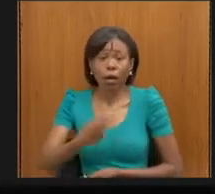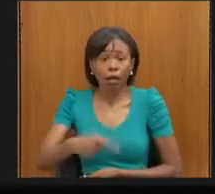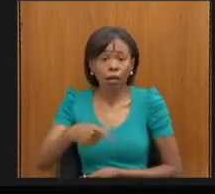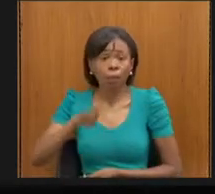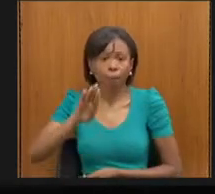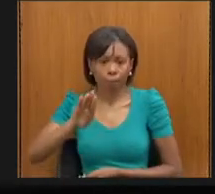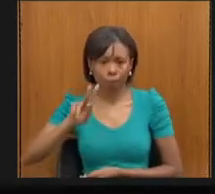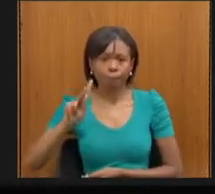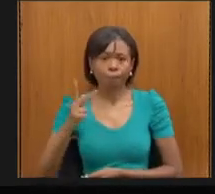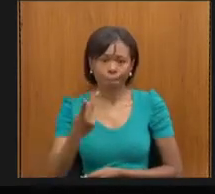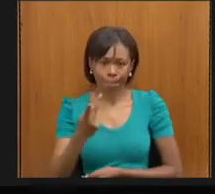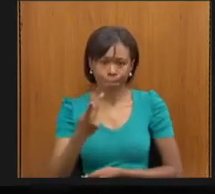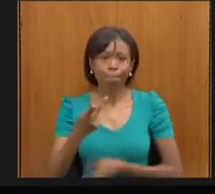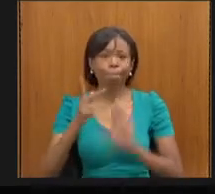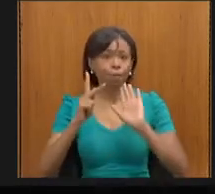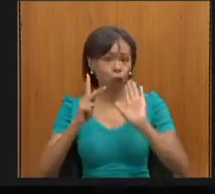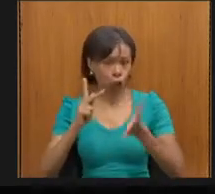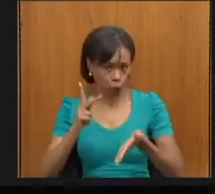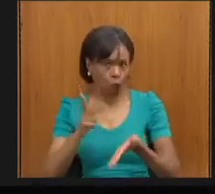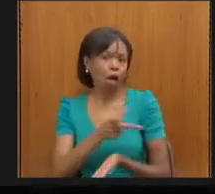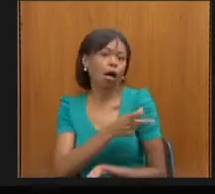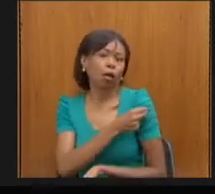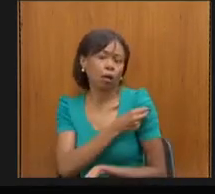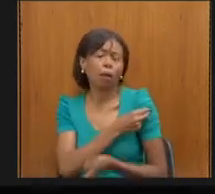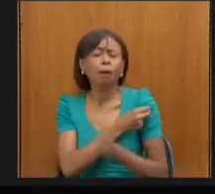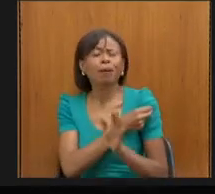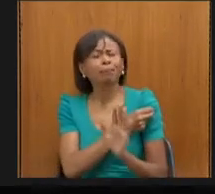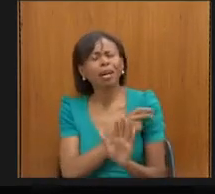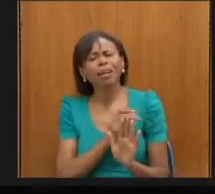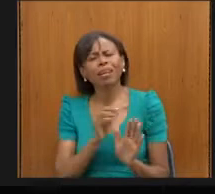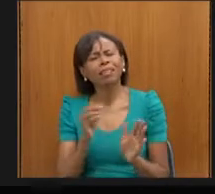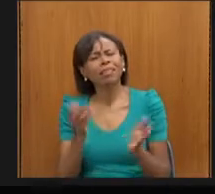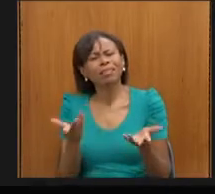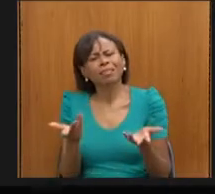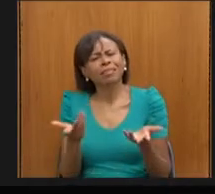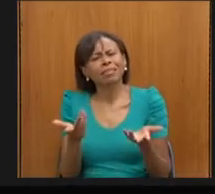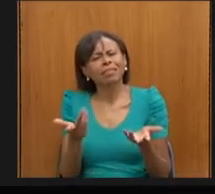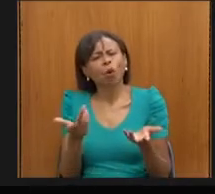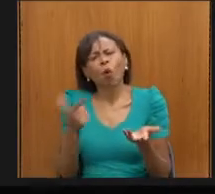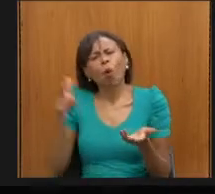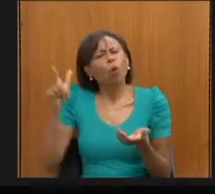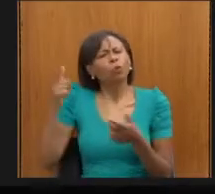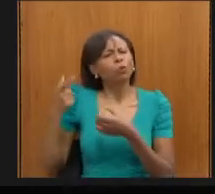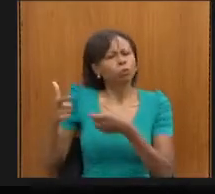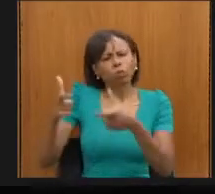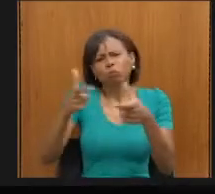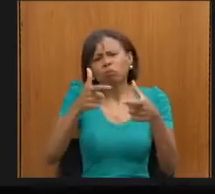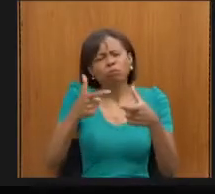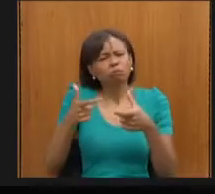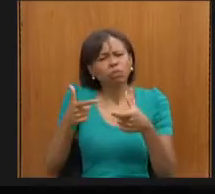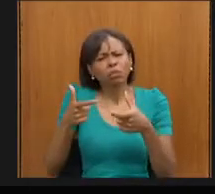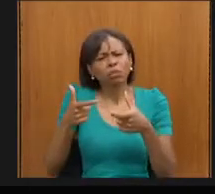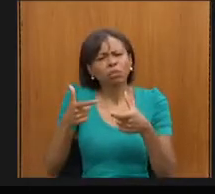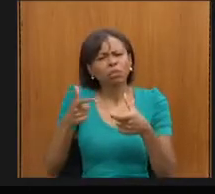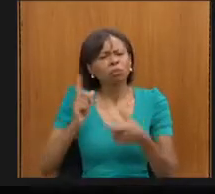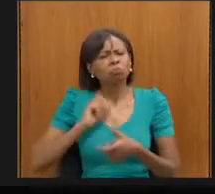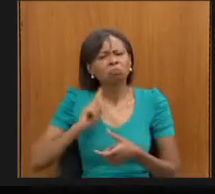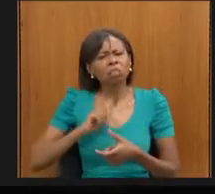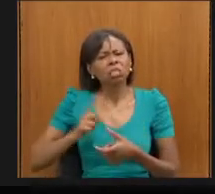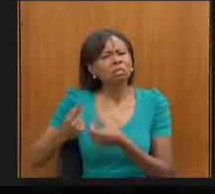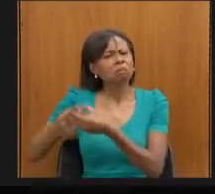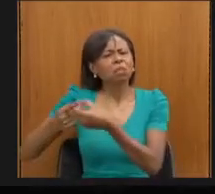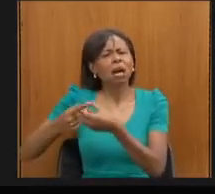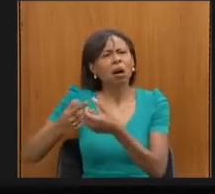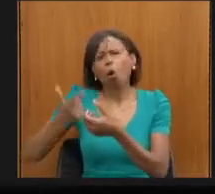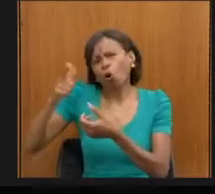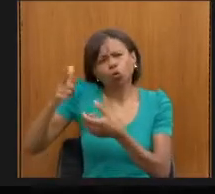foram, mas eu não entendo porque no resto do estado ainda não foi. Falam que